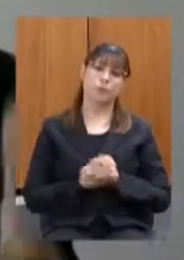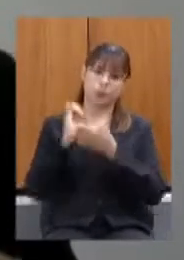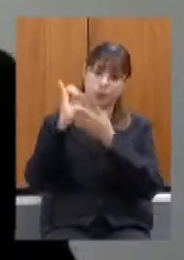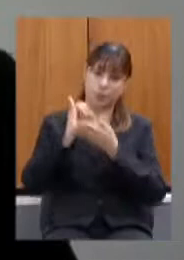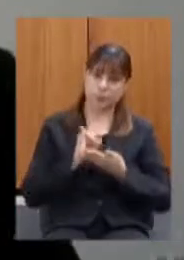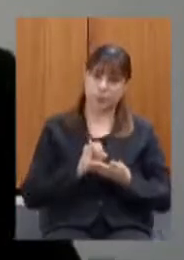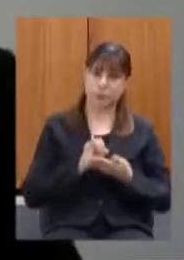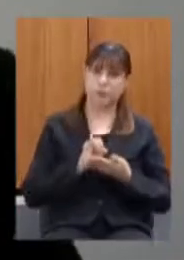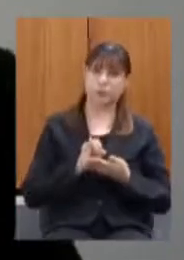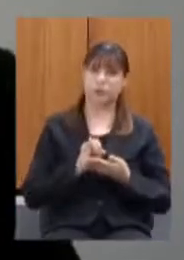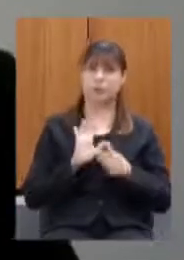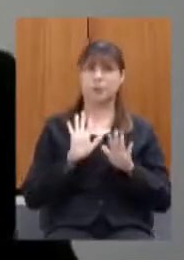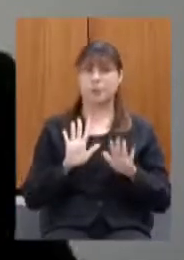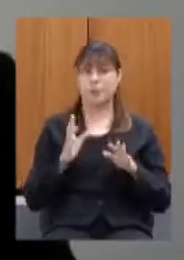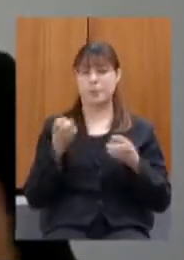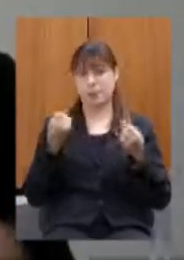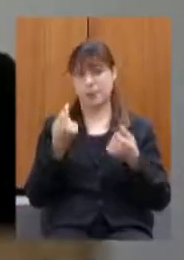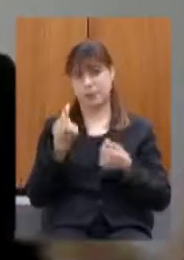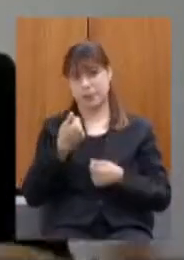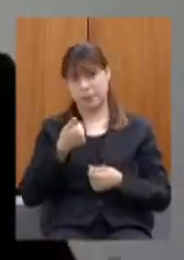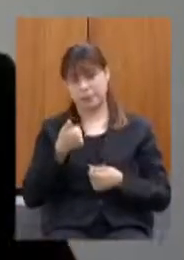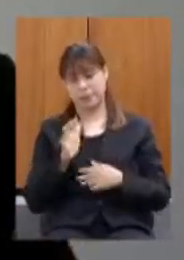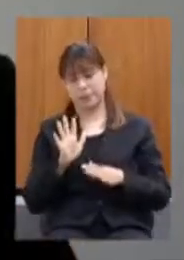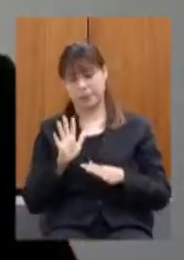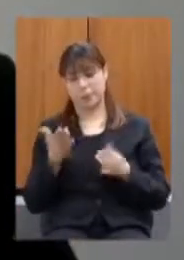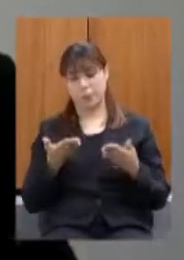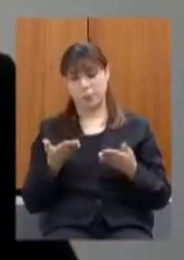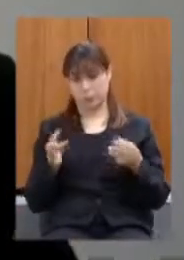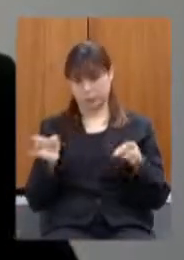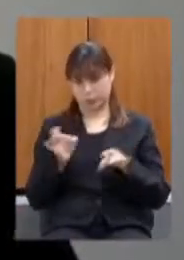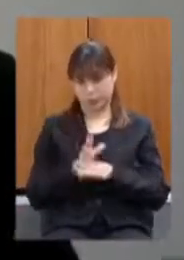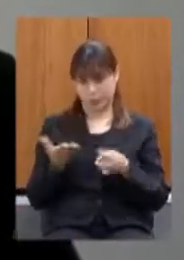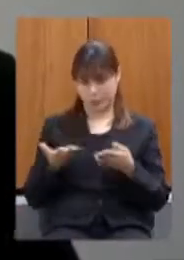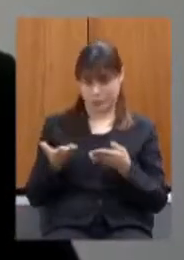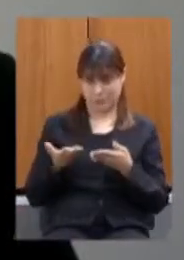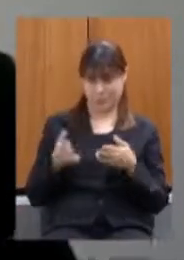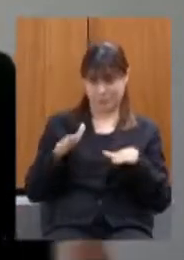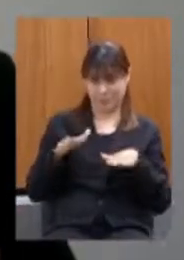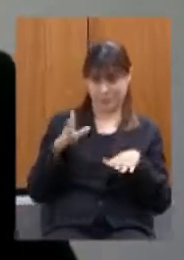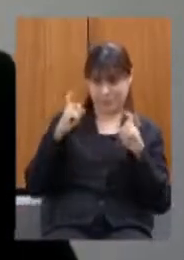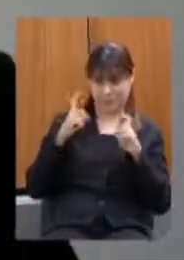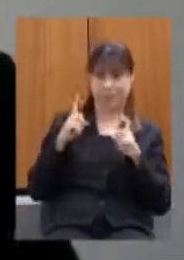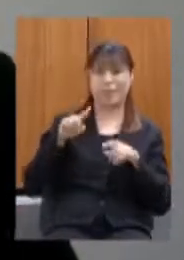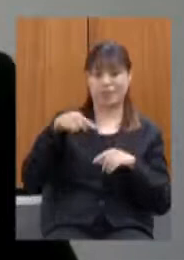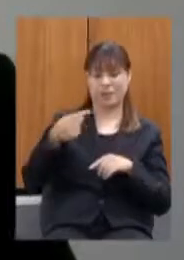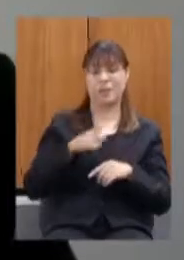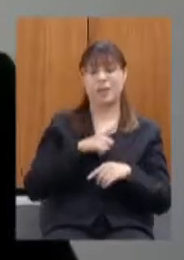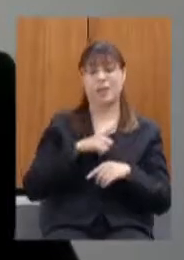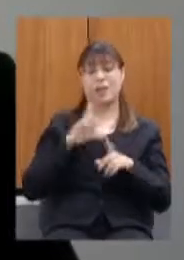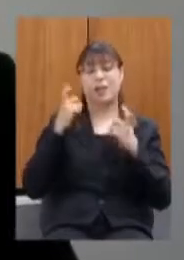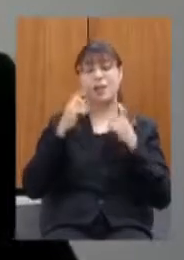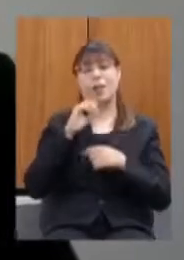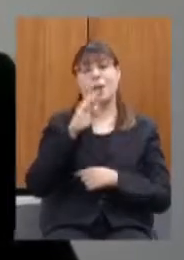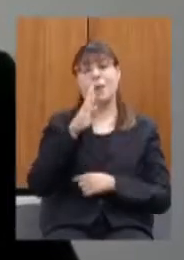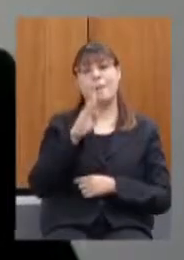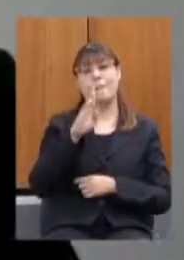primeiro deixar claro que hoje depois desta reunião eu tenho uma reunião com a Brasel que é a associação brasileira dos